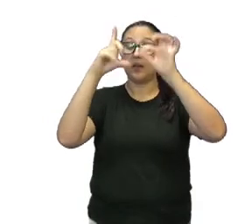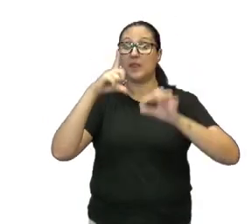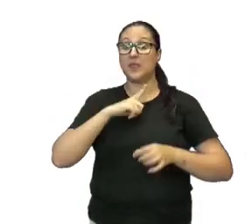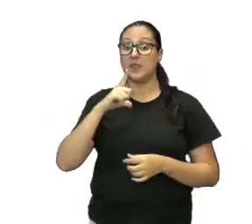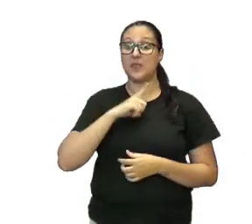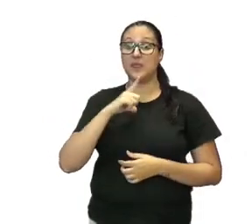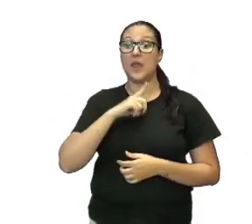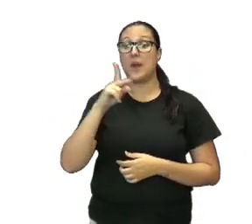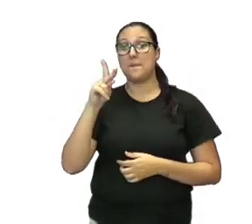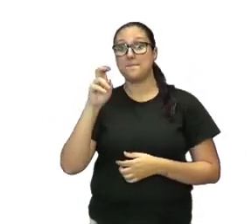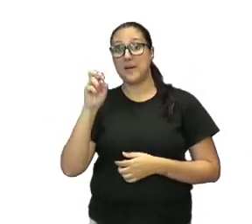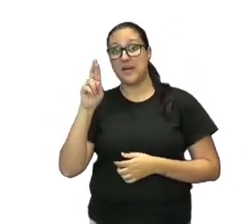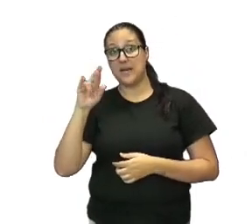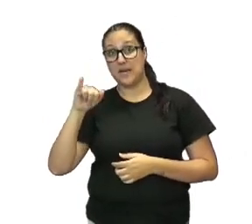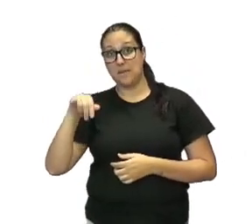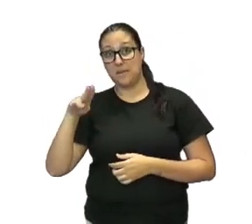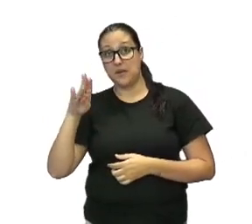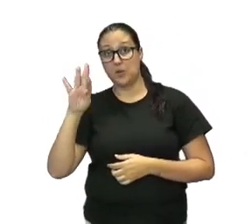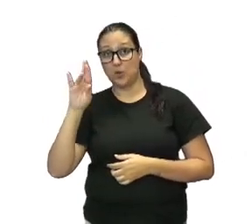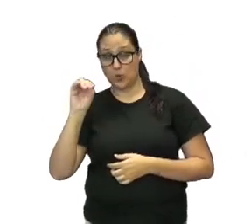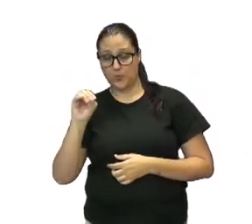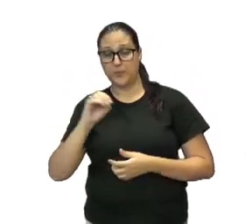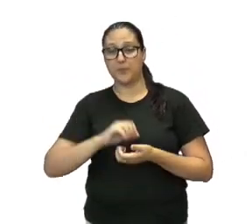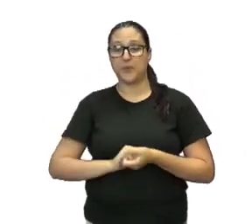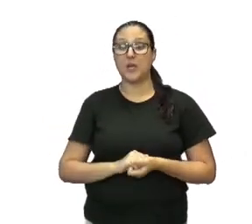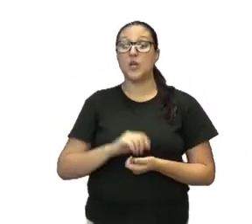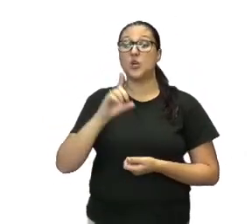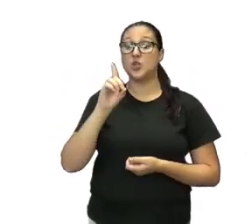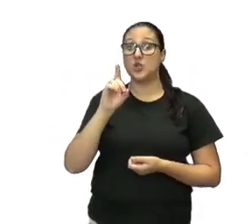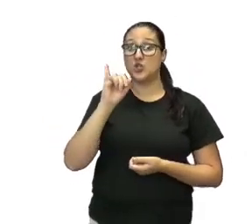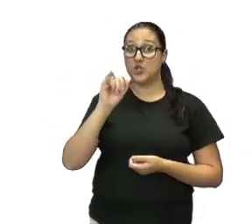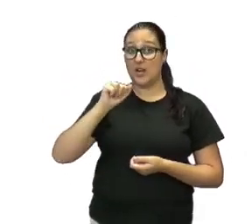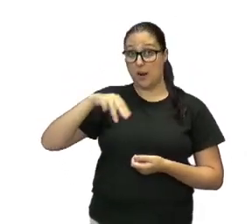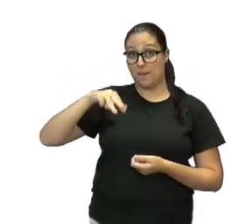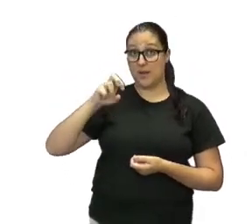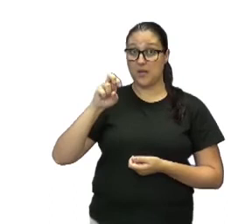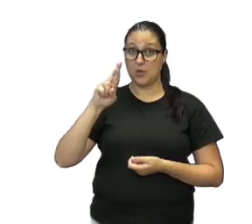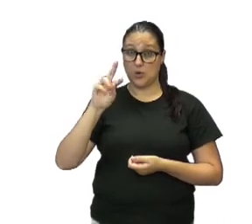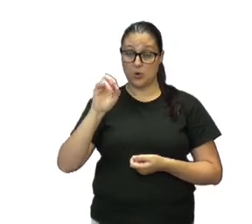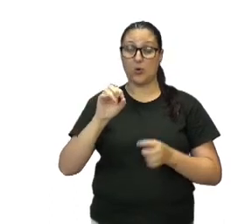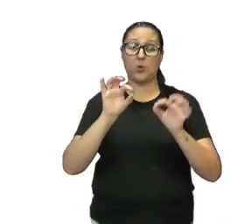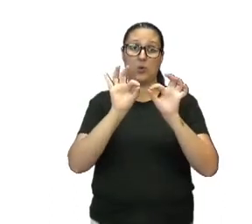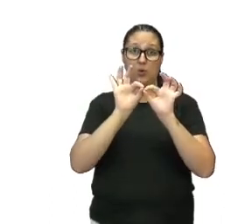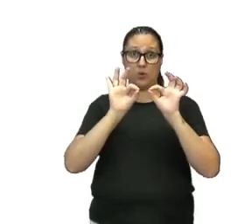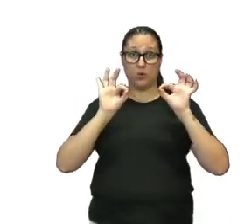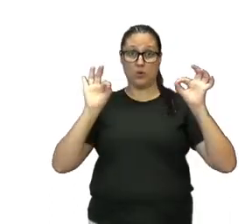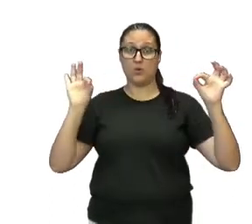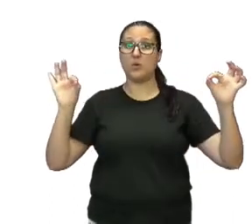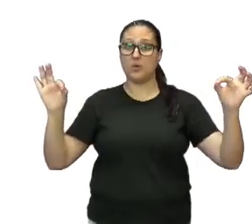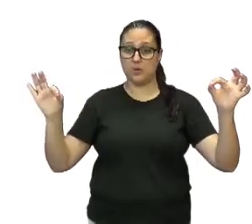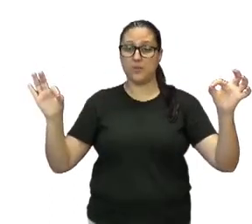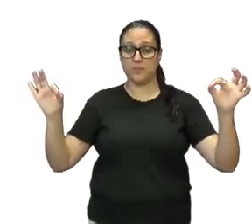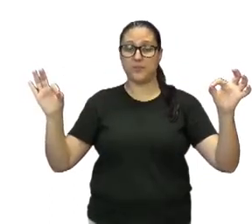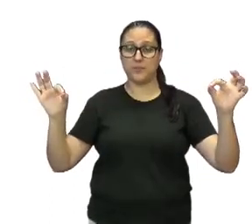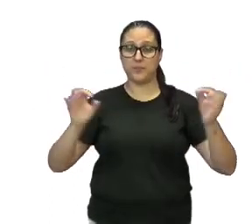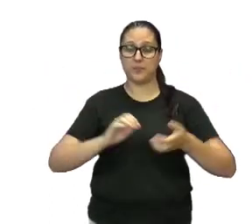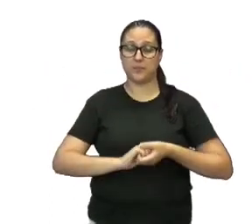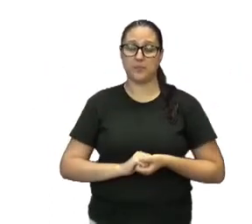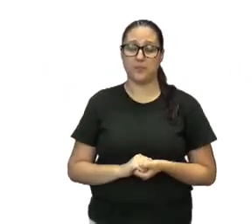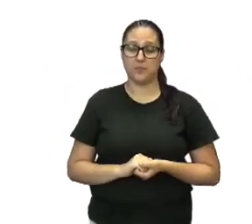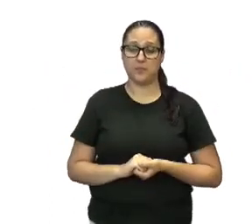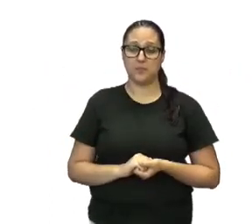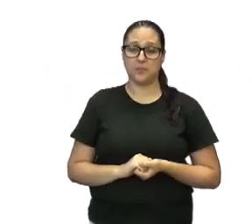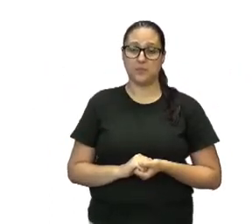aí do seu perímetro. O diâmetro é a medida aqui de uma extremidade à outra, passando pelo centro do círculo,